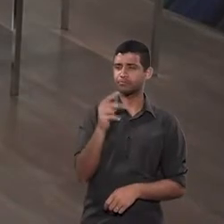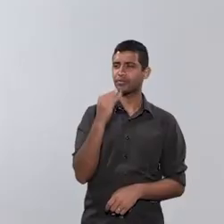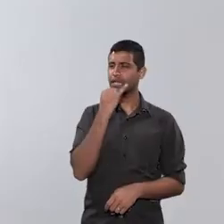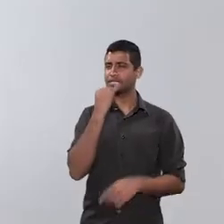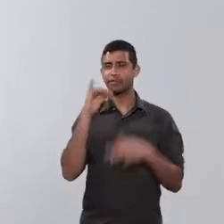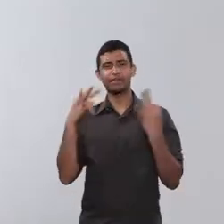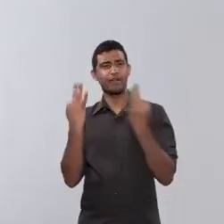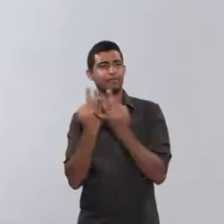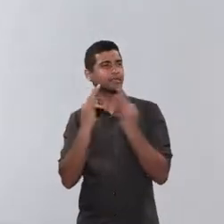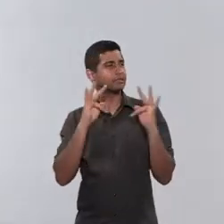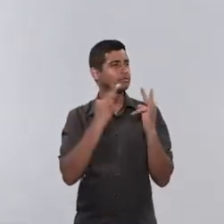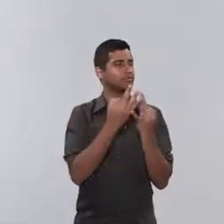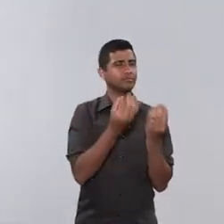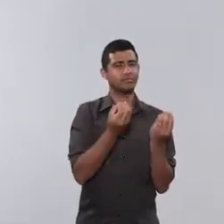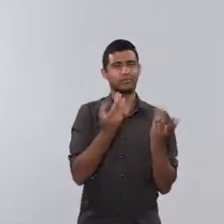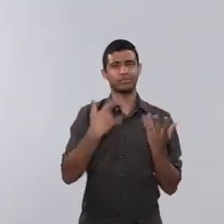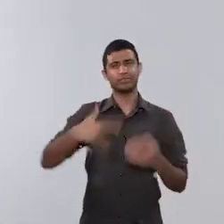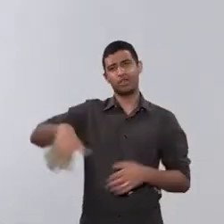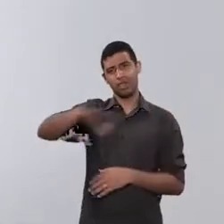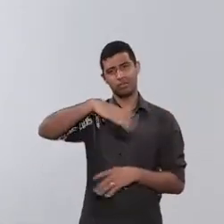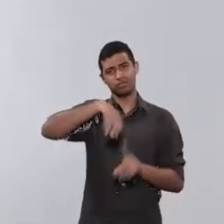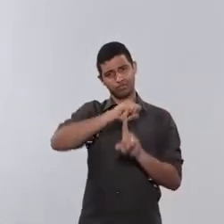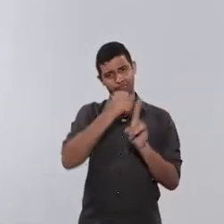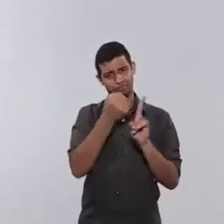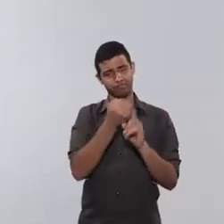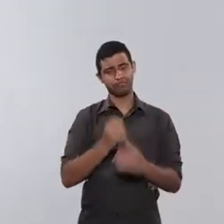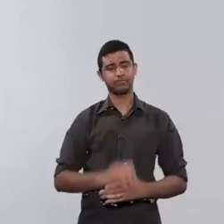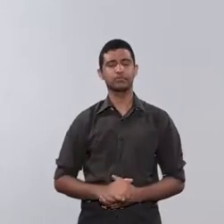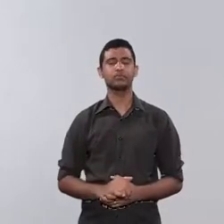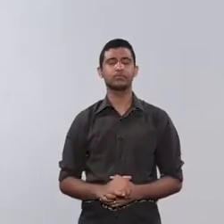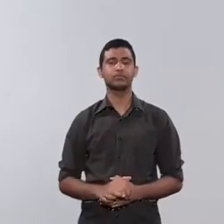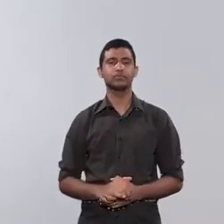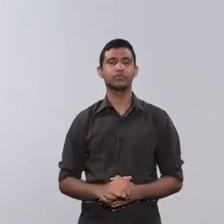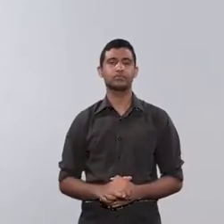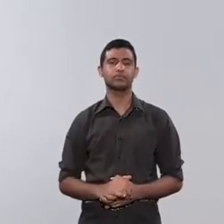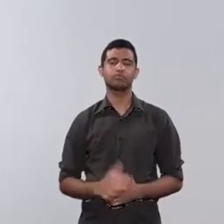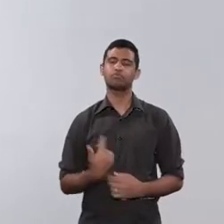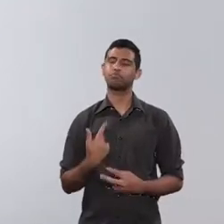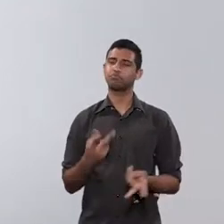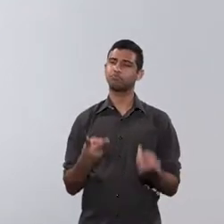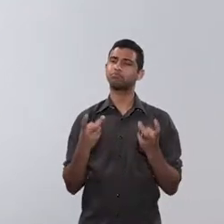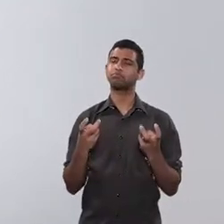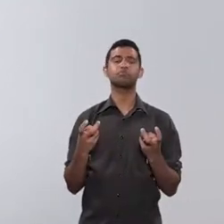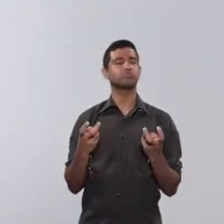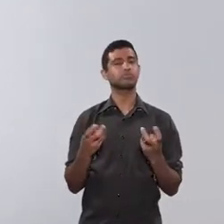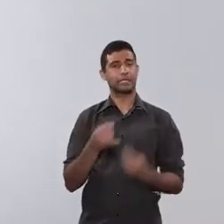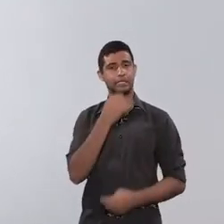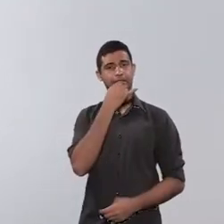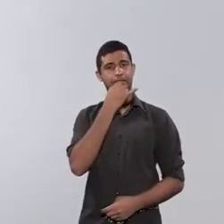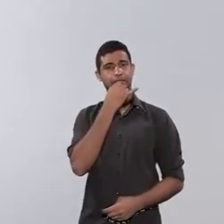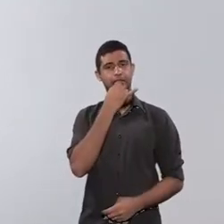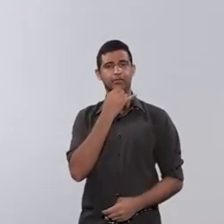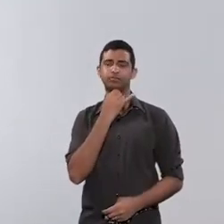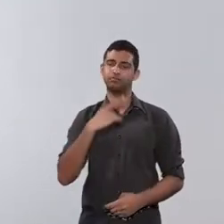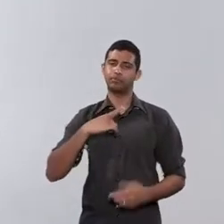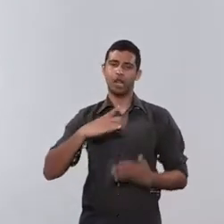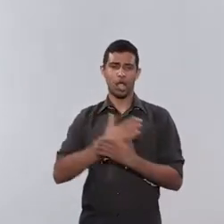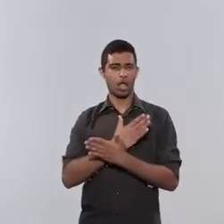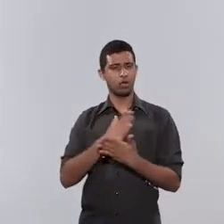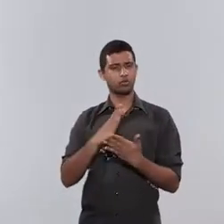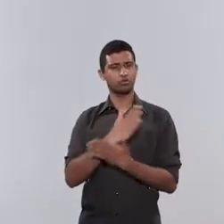quando você lida com famílias, com esse sistema, família, com essas práticas, você vê, por exemplo,